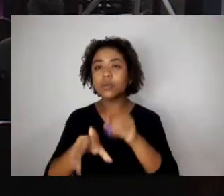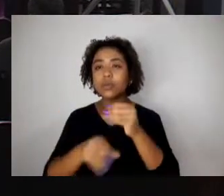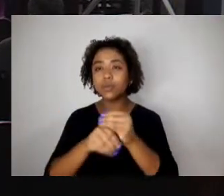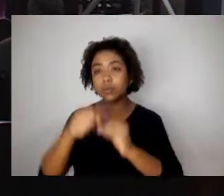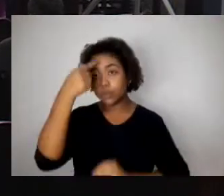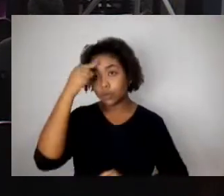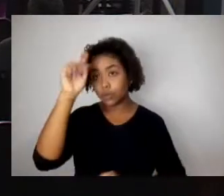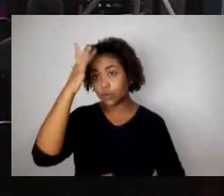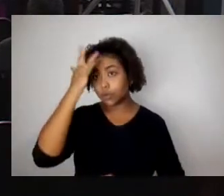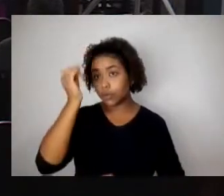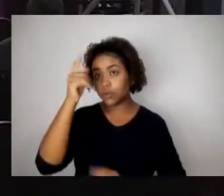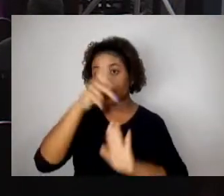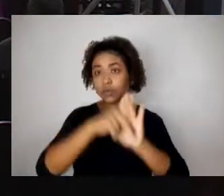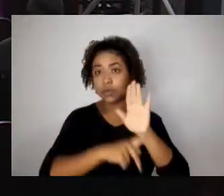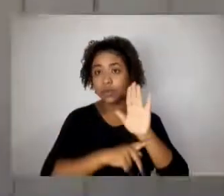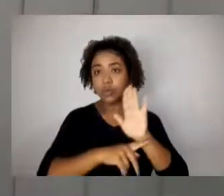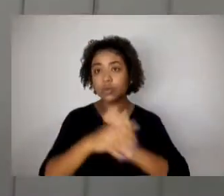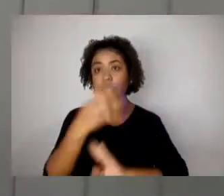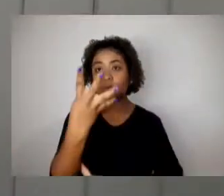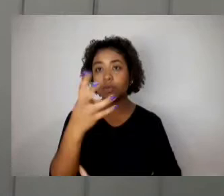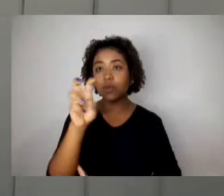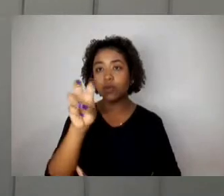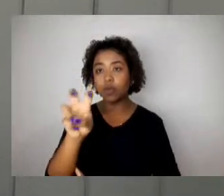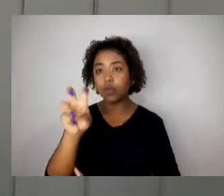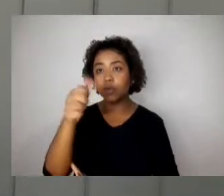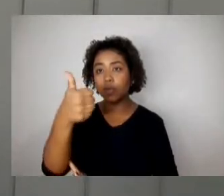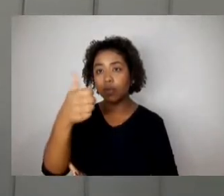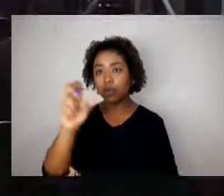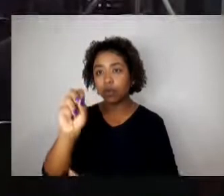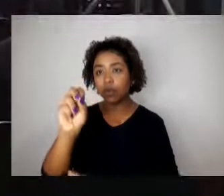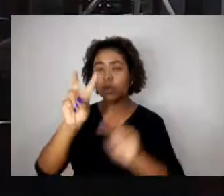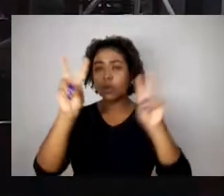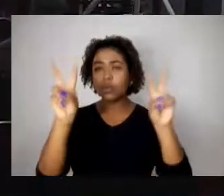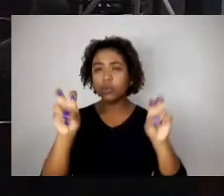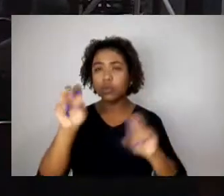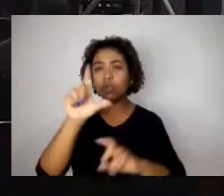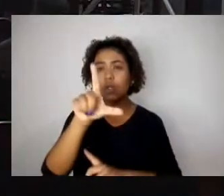4510, que trata da LDO 2023.